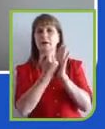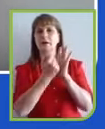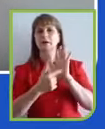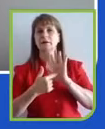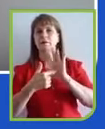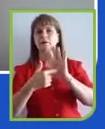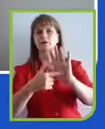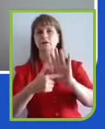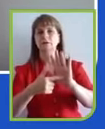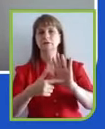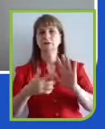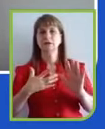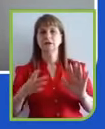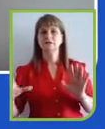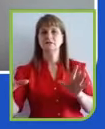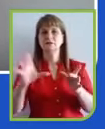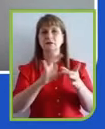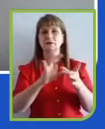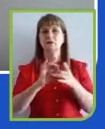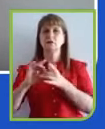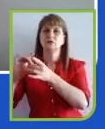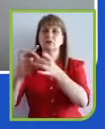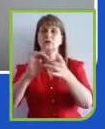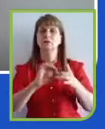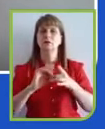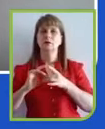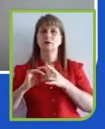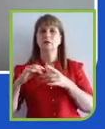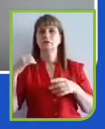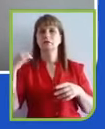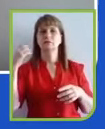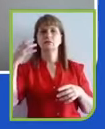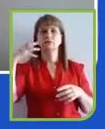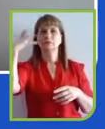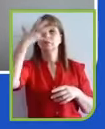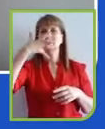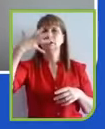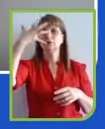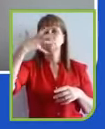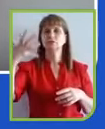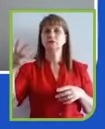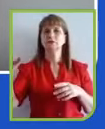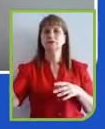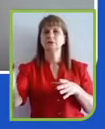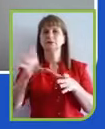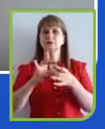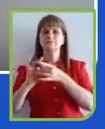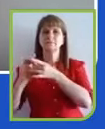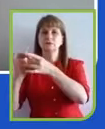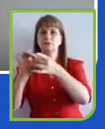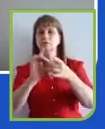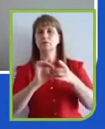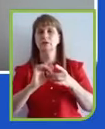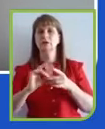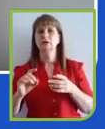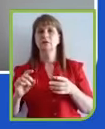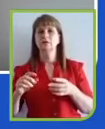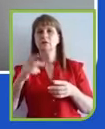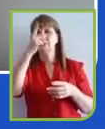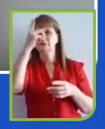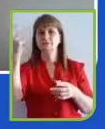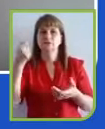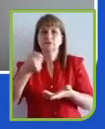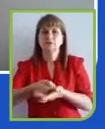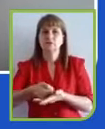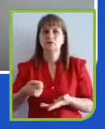paixões relacionadas aos seus consumidores. Então, sim, vejo essa migração falando sobre Ambev especificamente, não sobre as